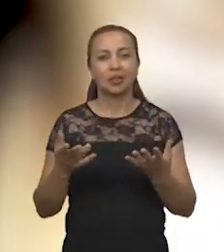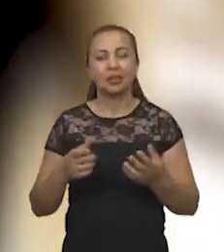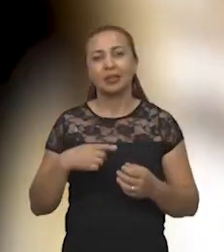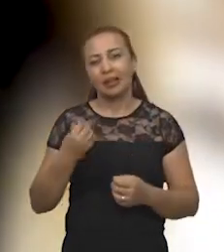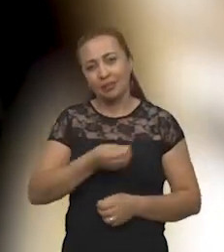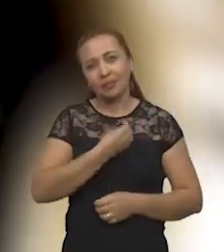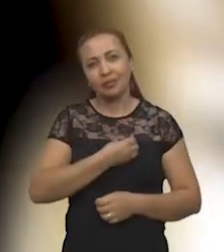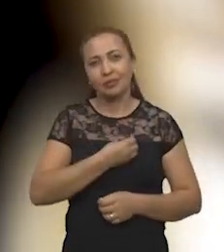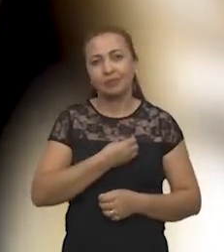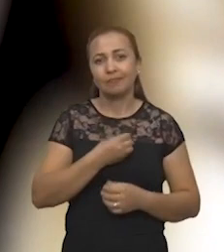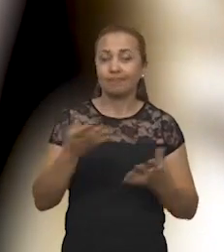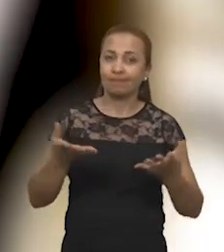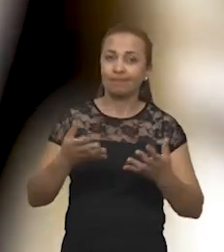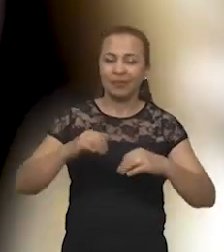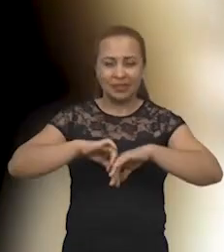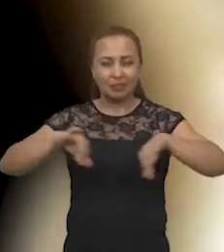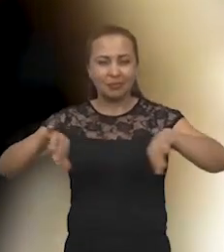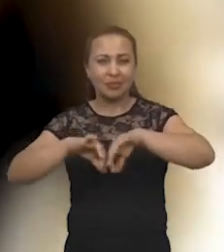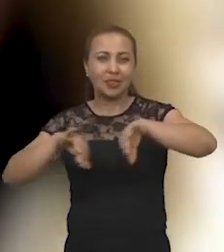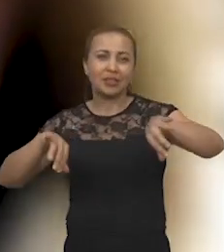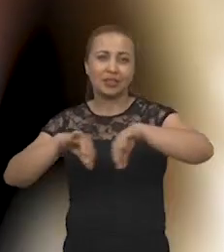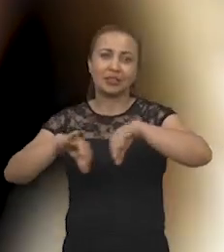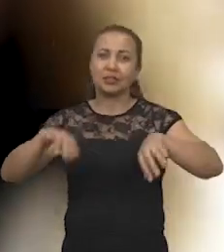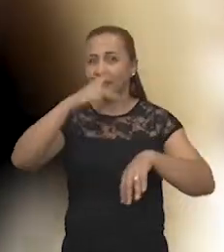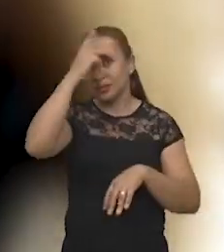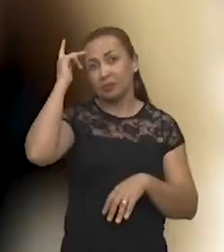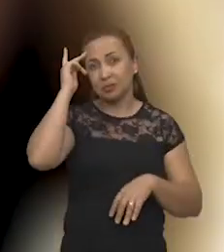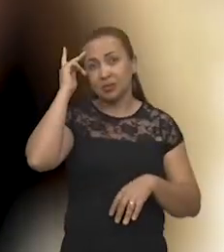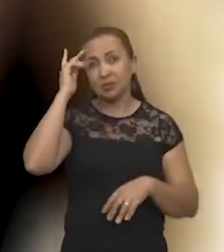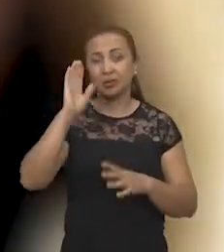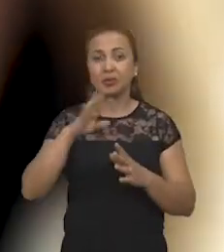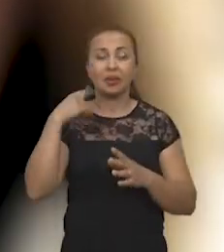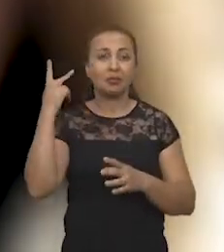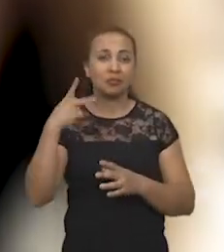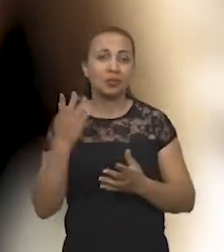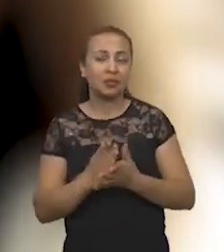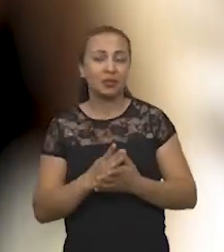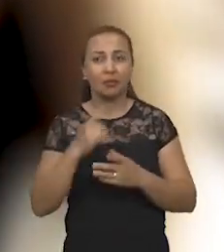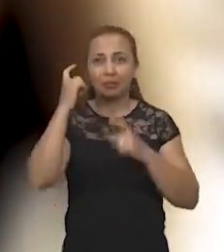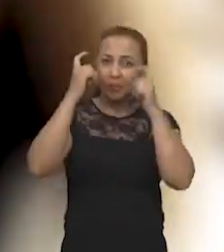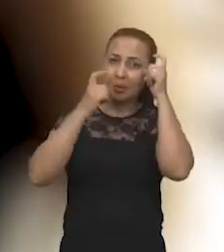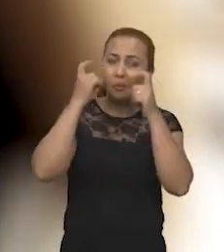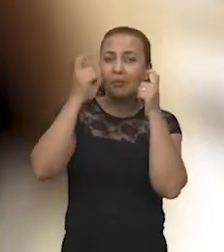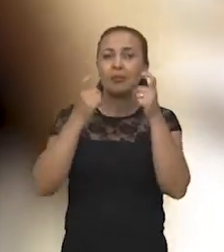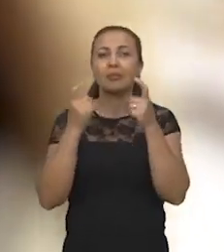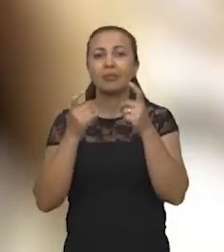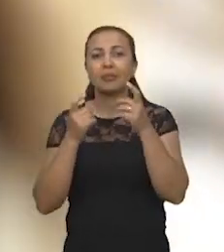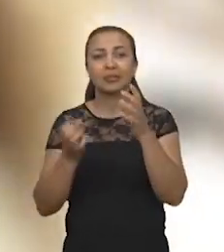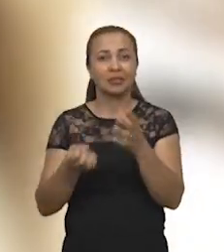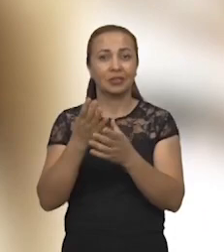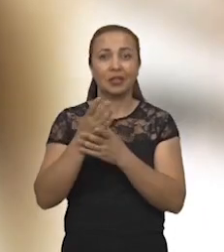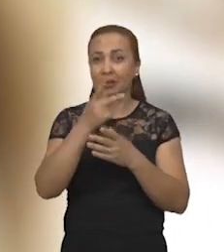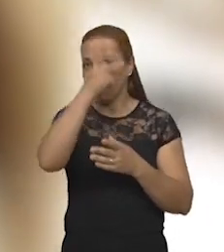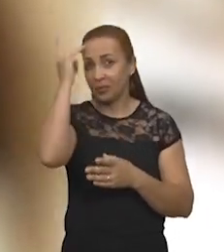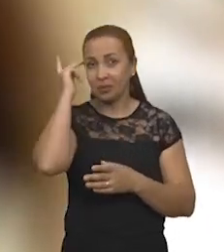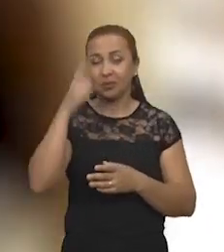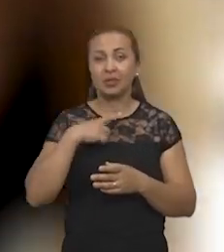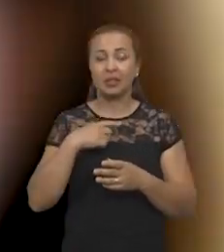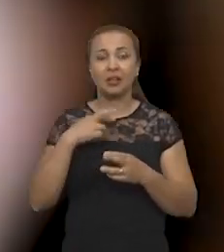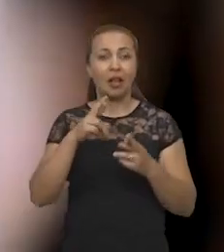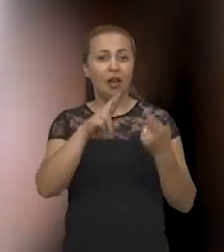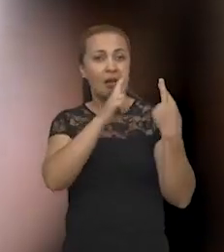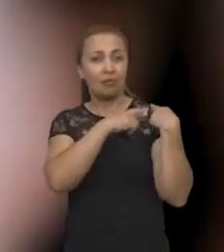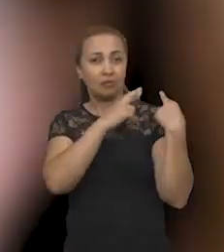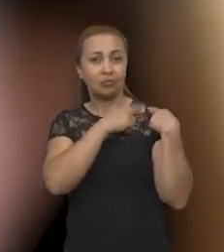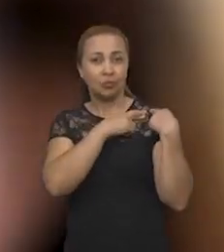momento de muita separação das pessoas em torno de ideia. Então nós estamos preocupados em criar pessoas que tenham